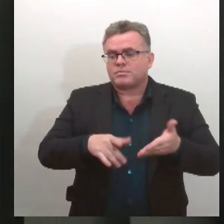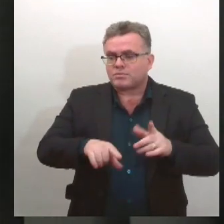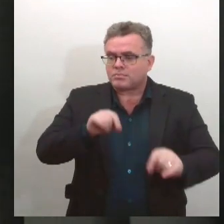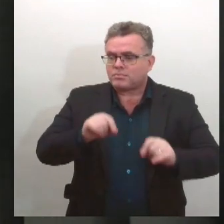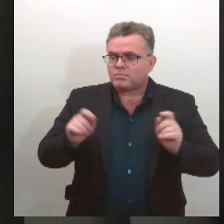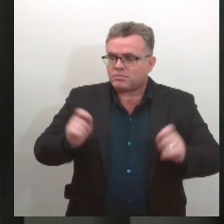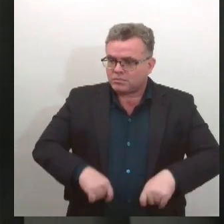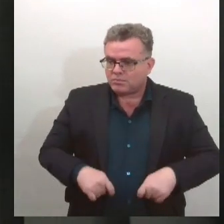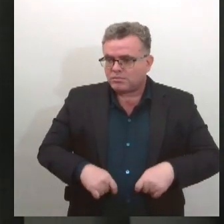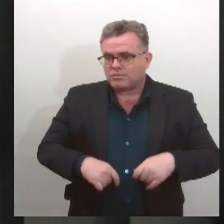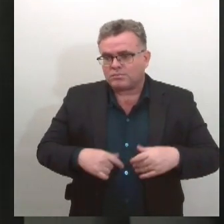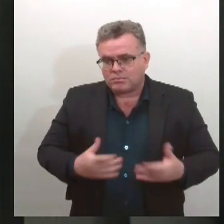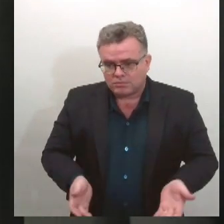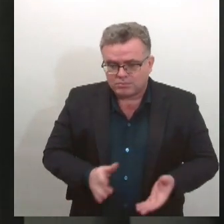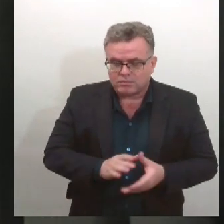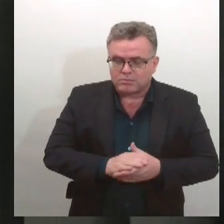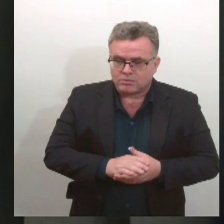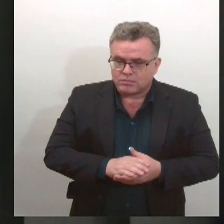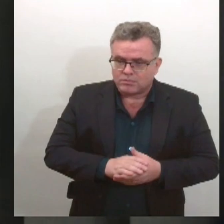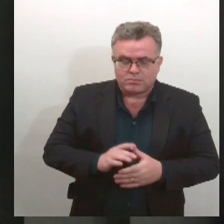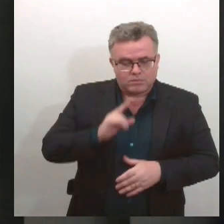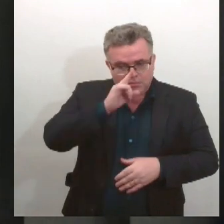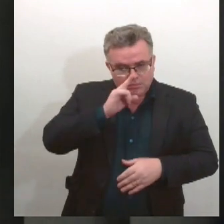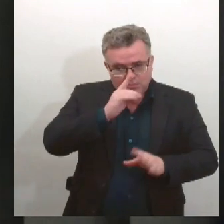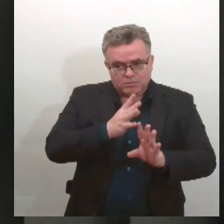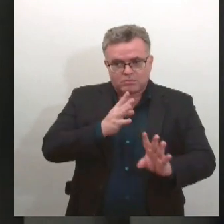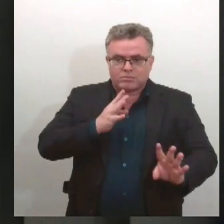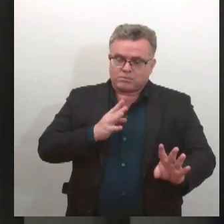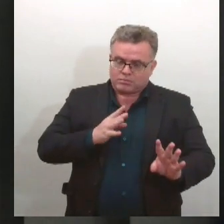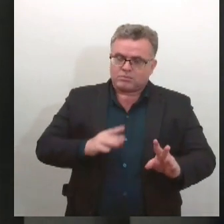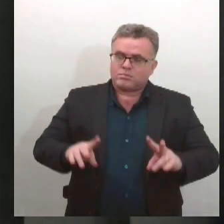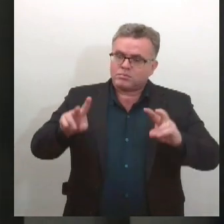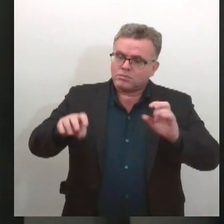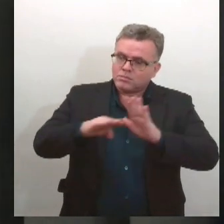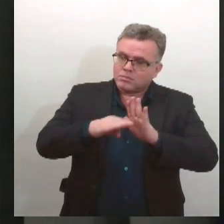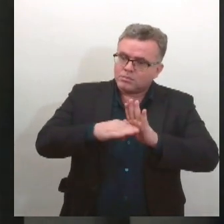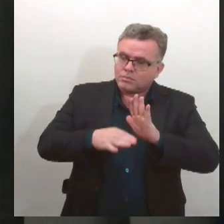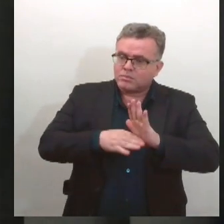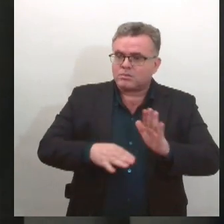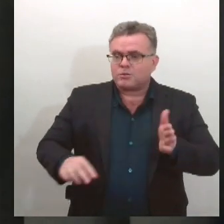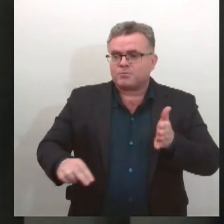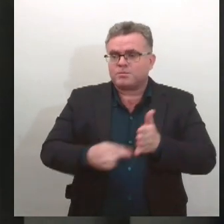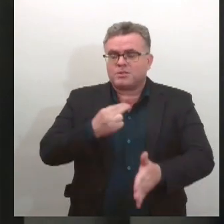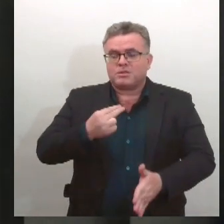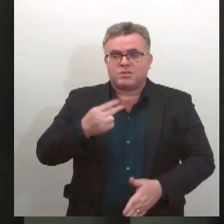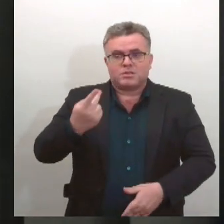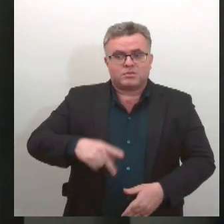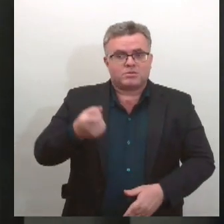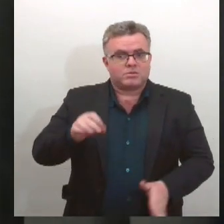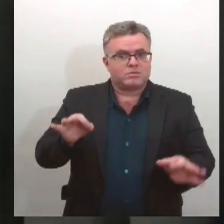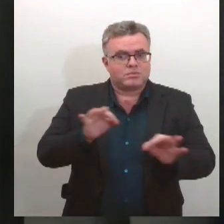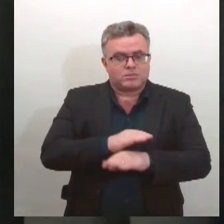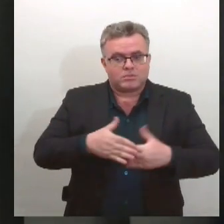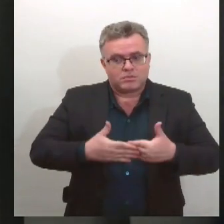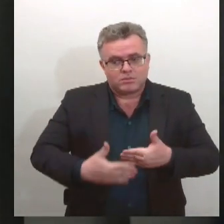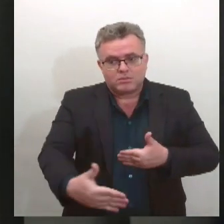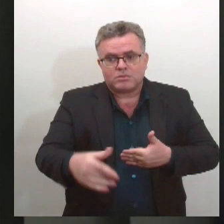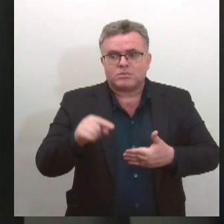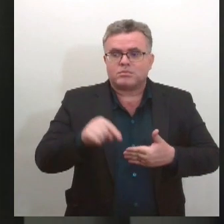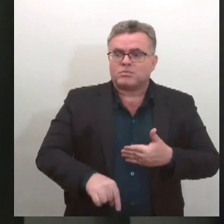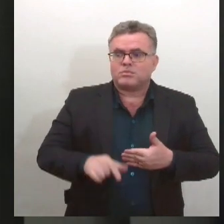alta complexidade. O Opera Sergipe dispõe de três fases. Nesta primeira fase, durante o período de 27 de julho de